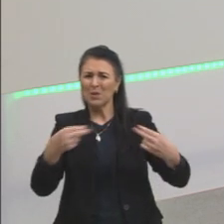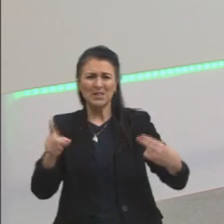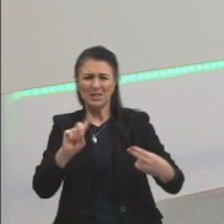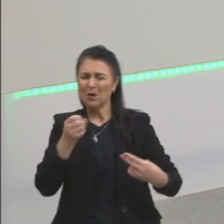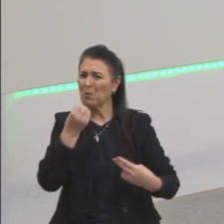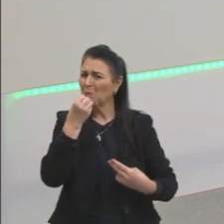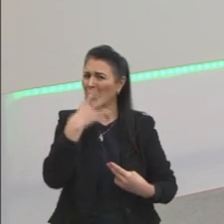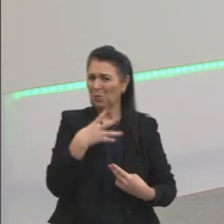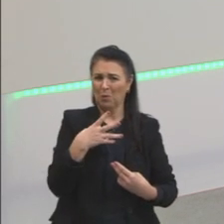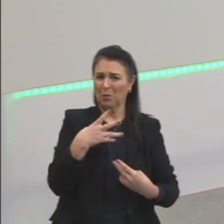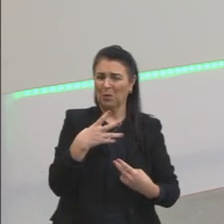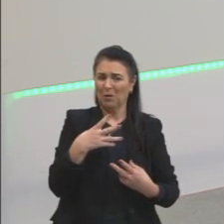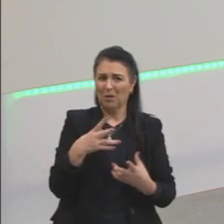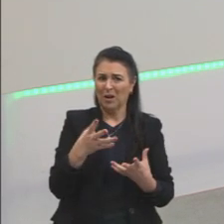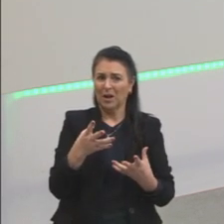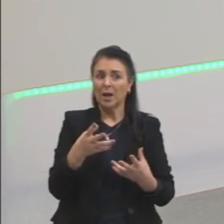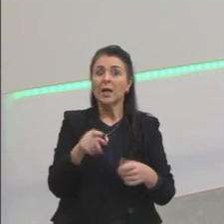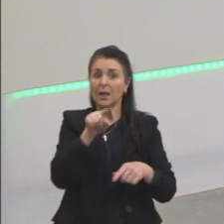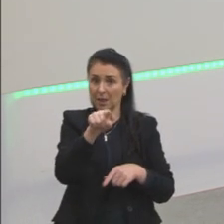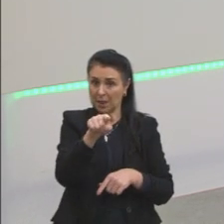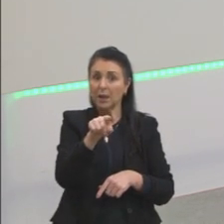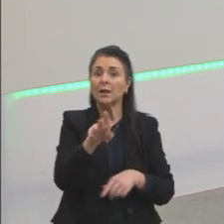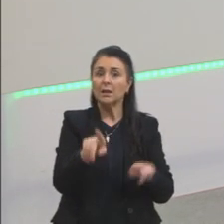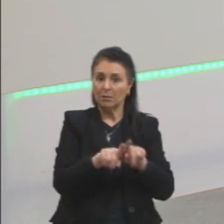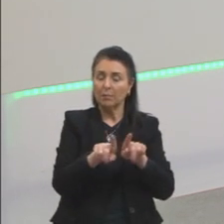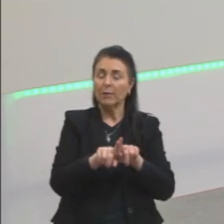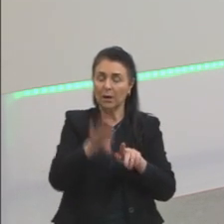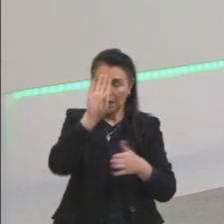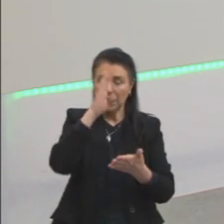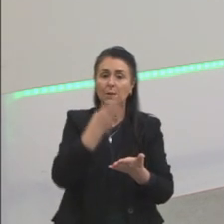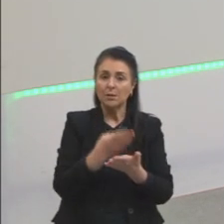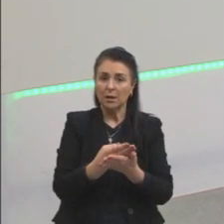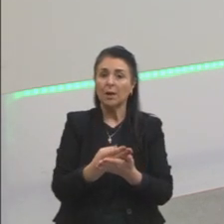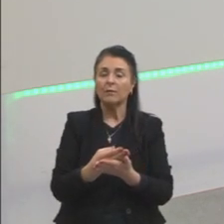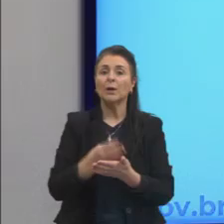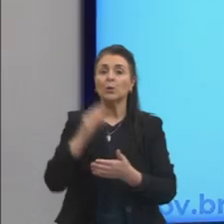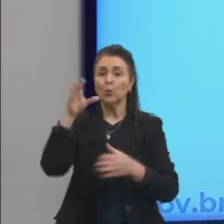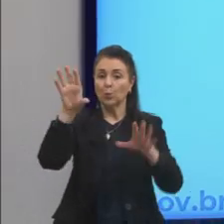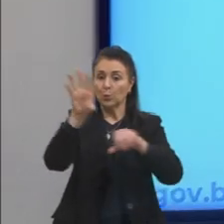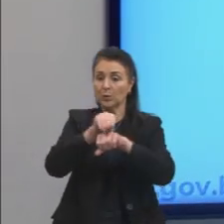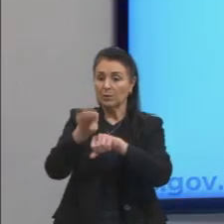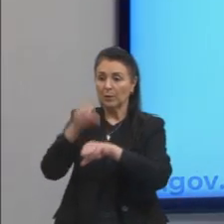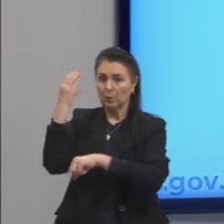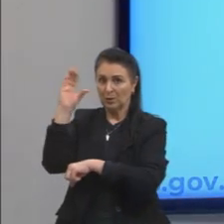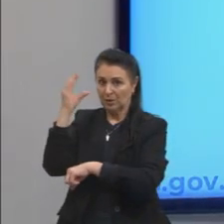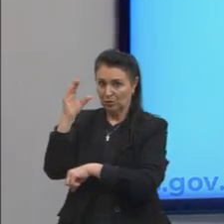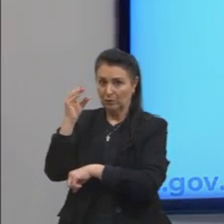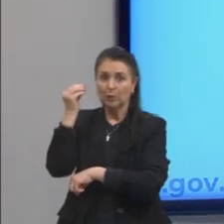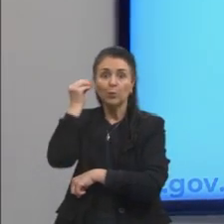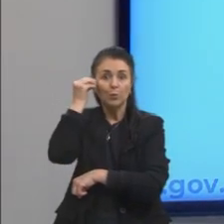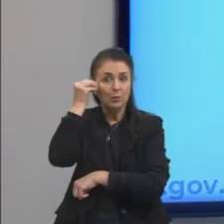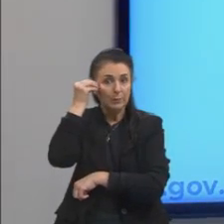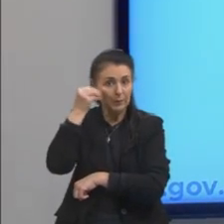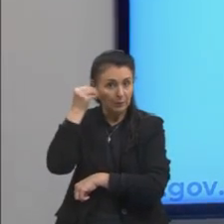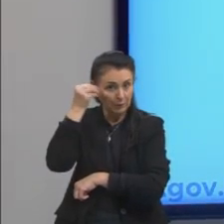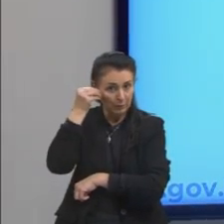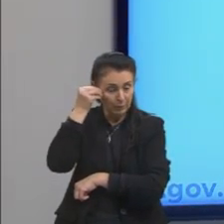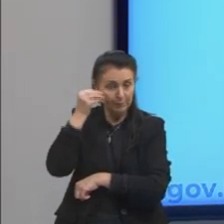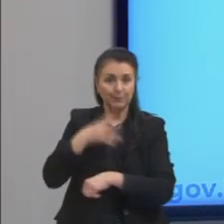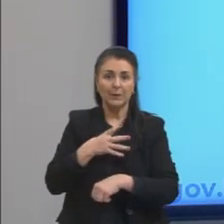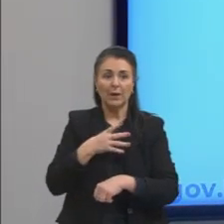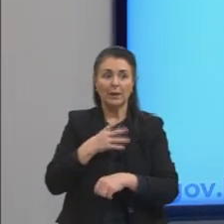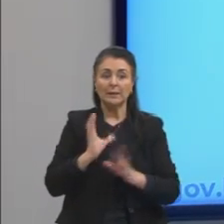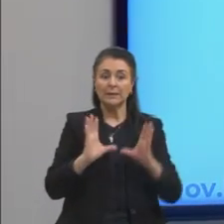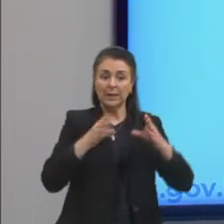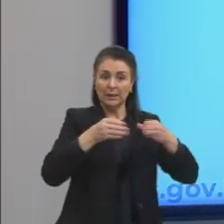ele também era a favor do conhecimento científico, do conhecimento experimental. Nessa corrente dos empiristas